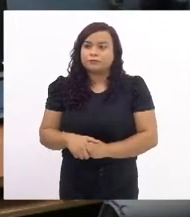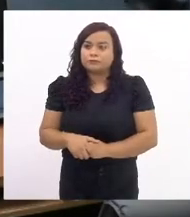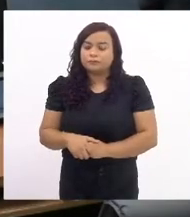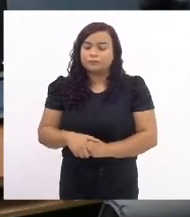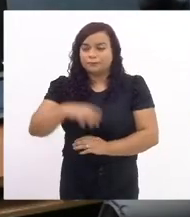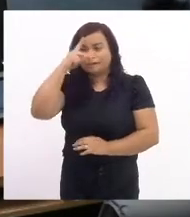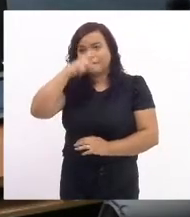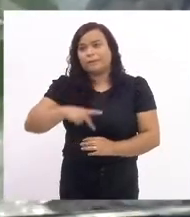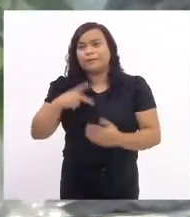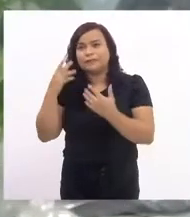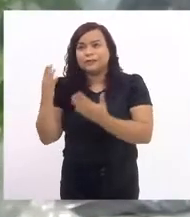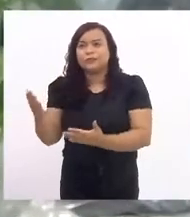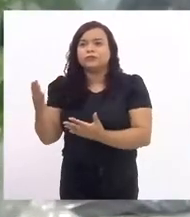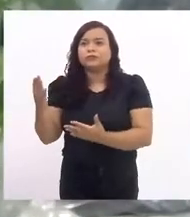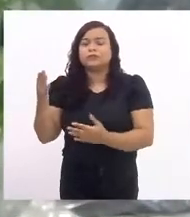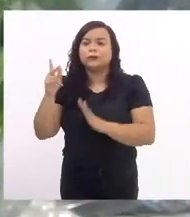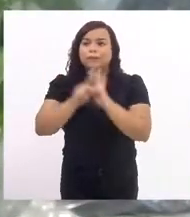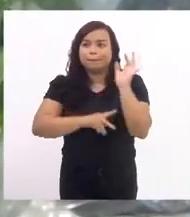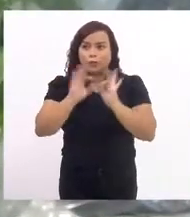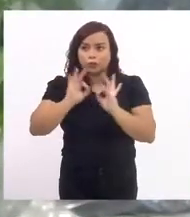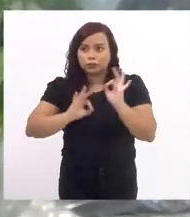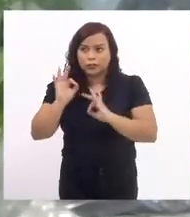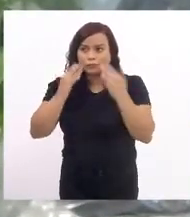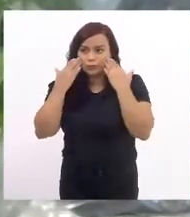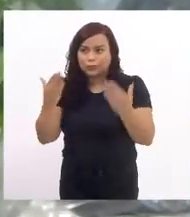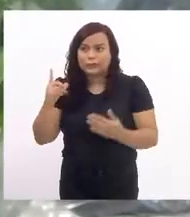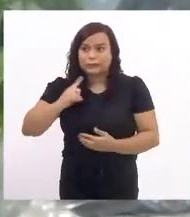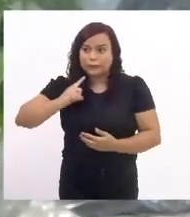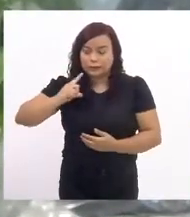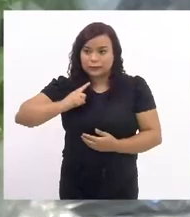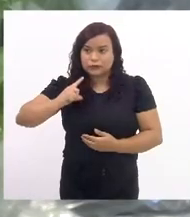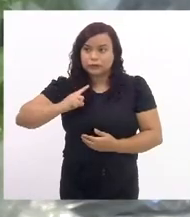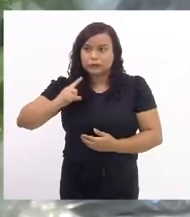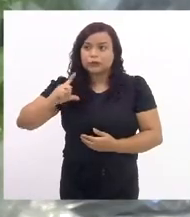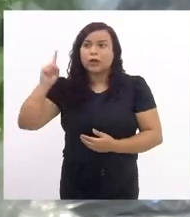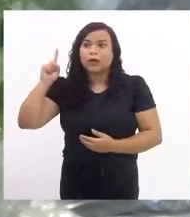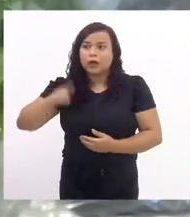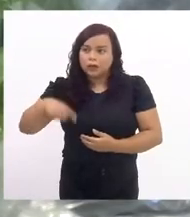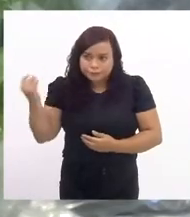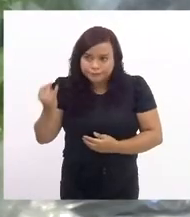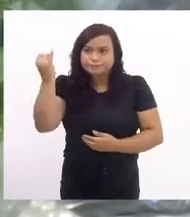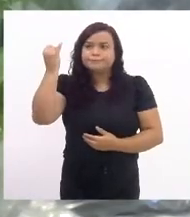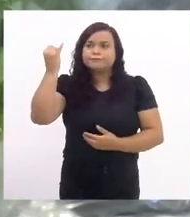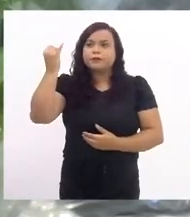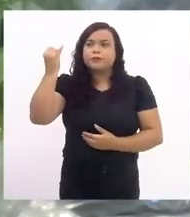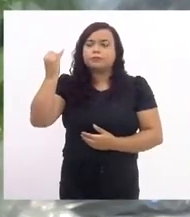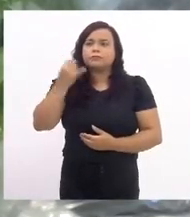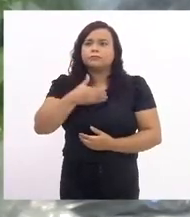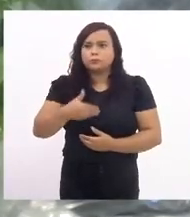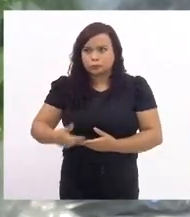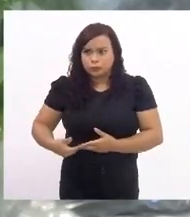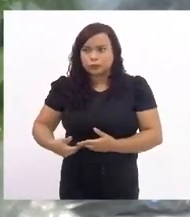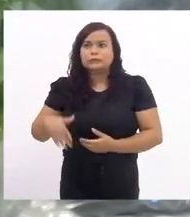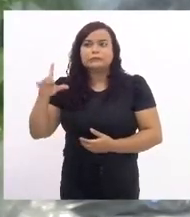Presidente, o projeto apresentado é de relevante interesse público,